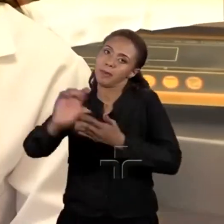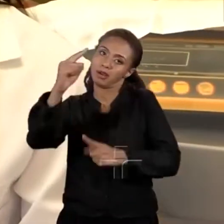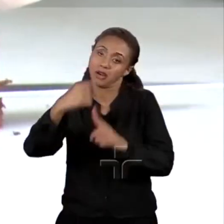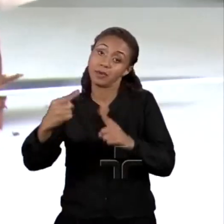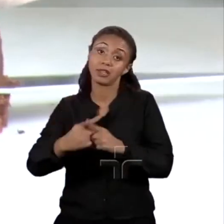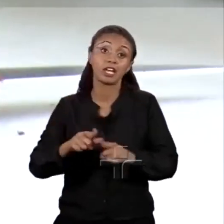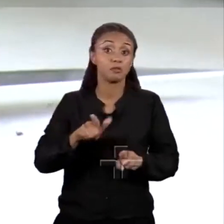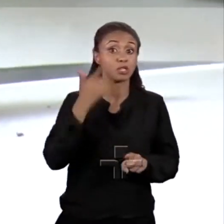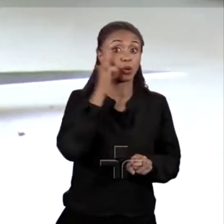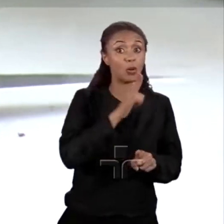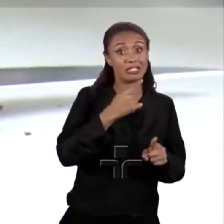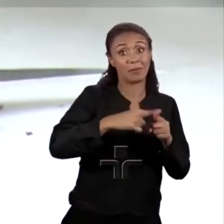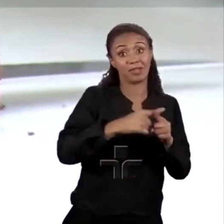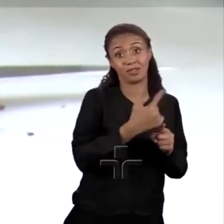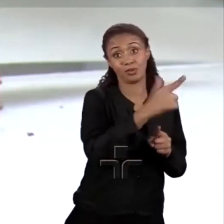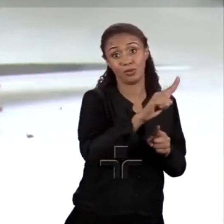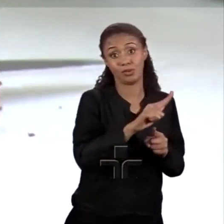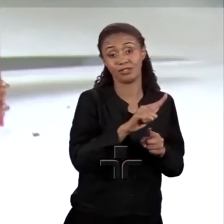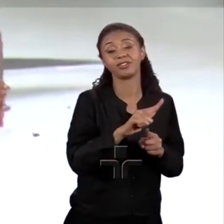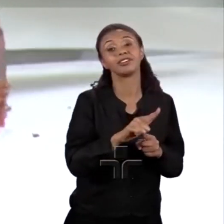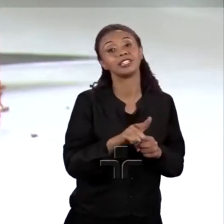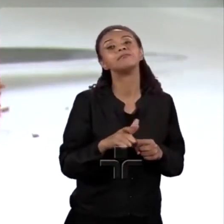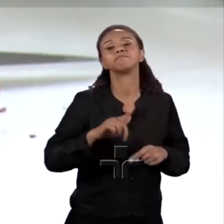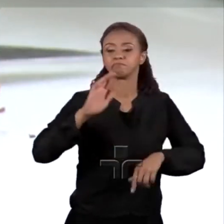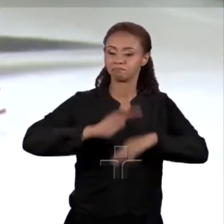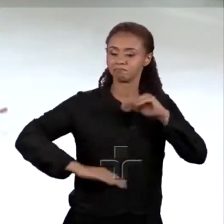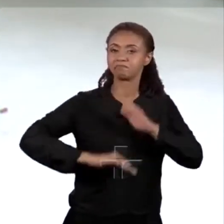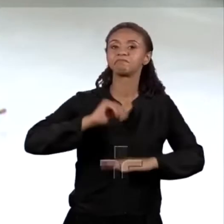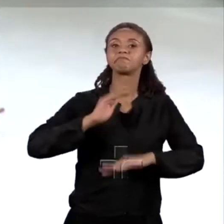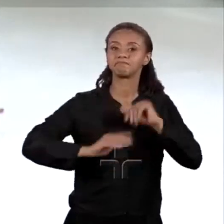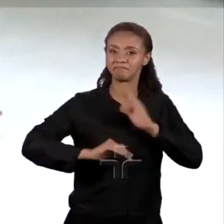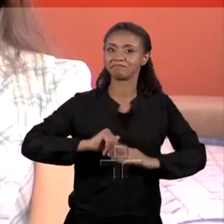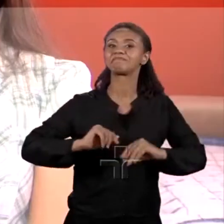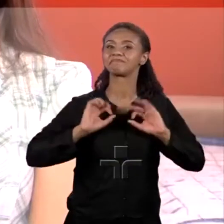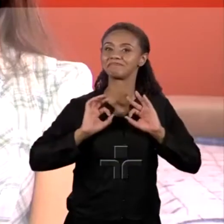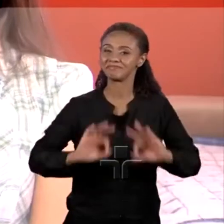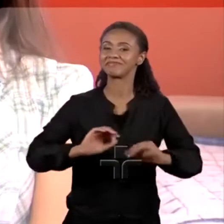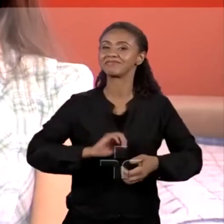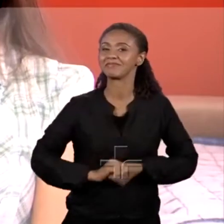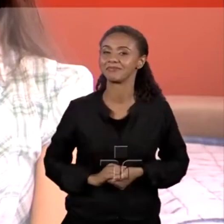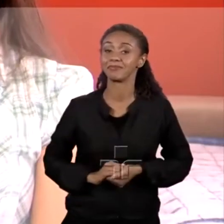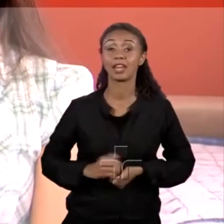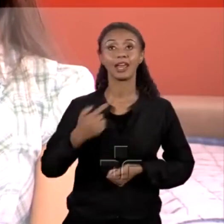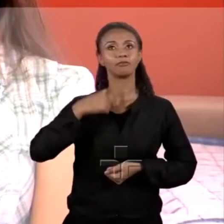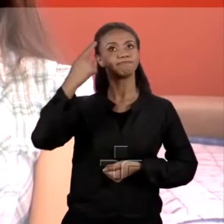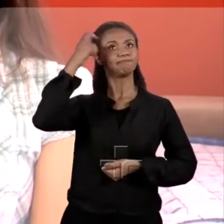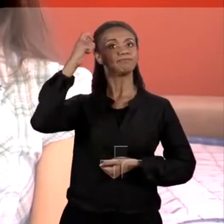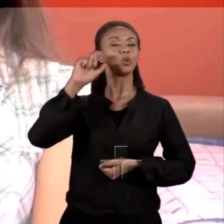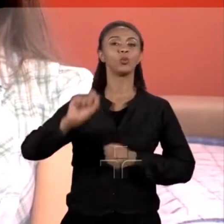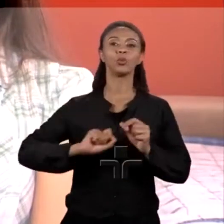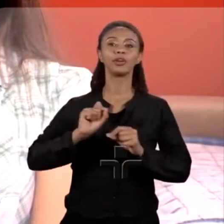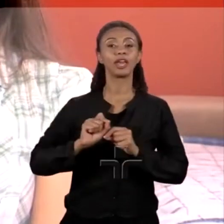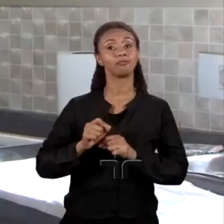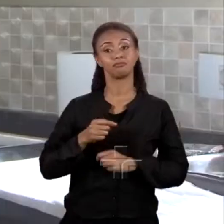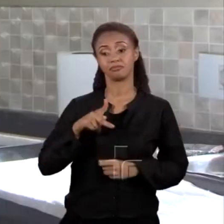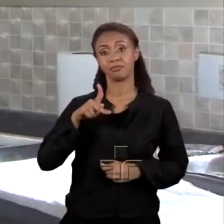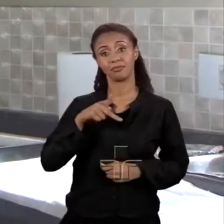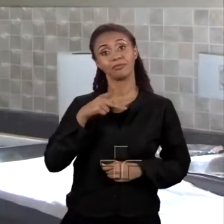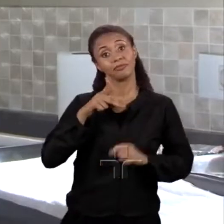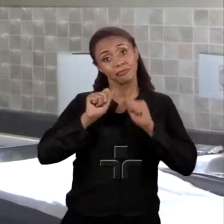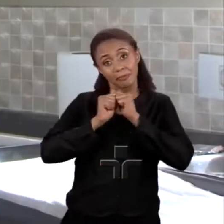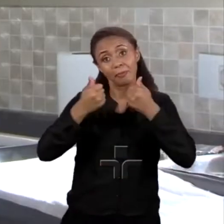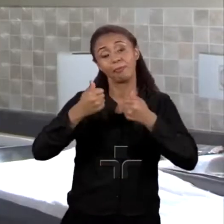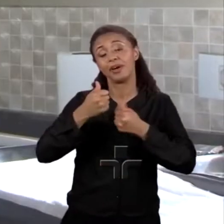dos recursos, Natália colocou a mão na massa literalmente. A primeira ideia que eu tive foi de vender pão de mel. Eu